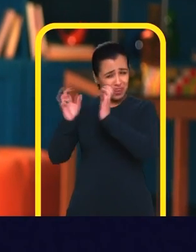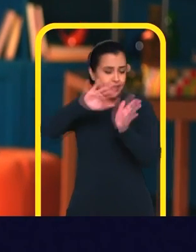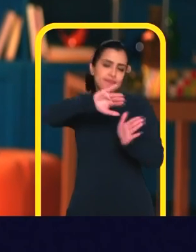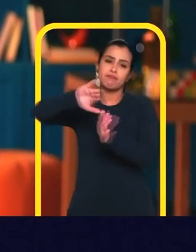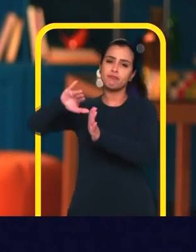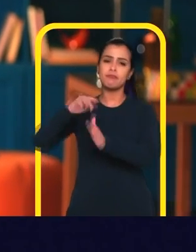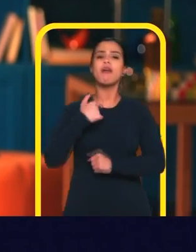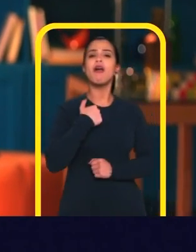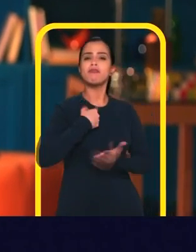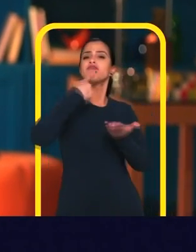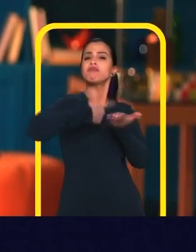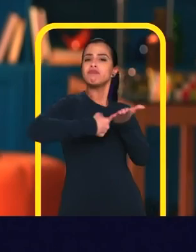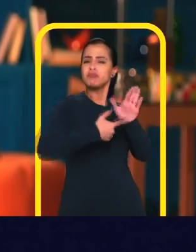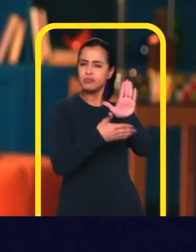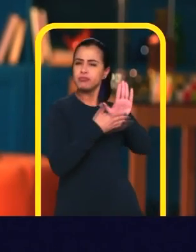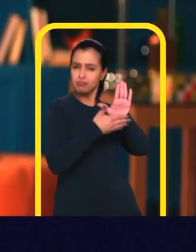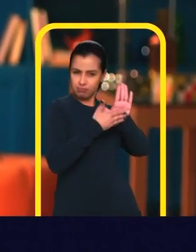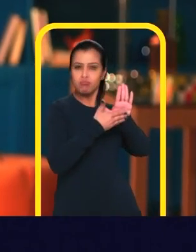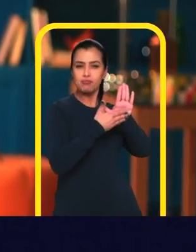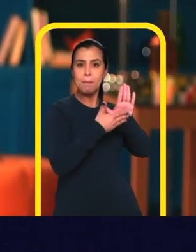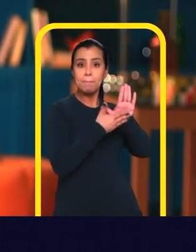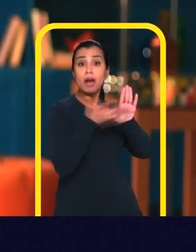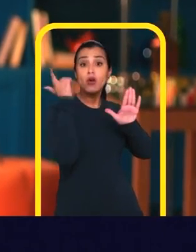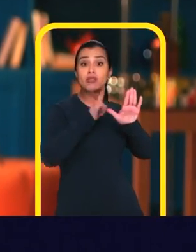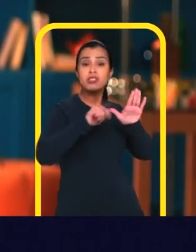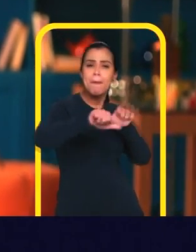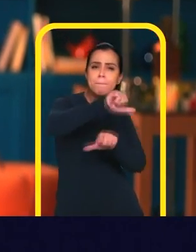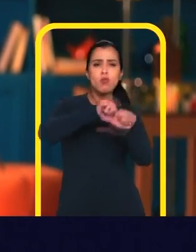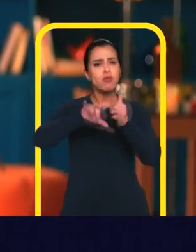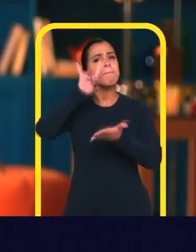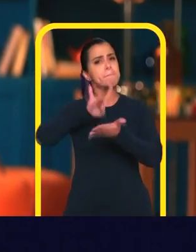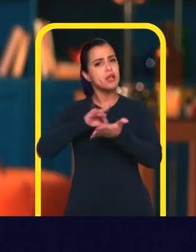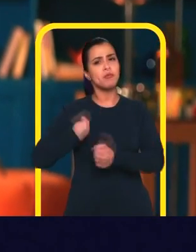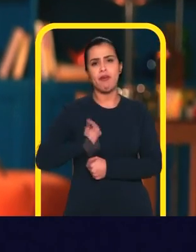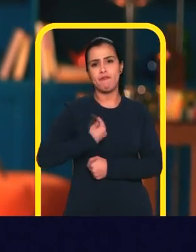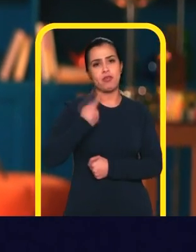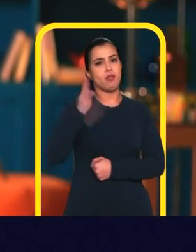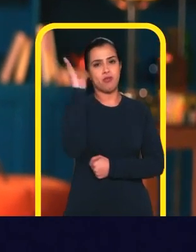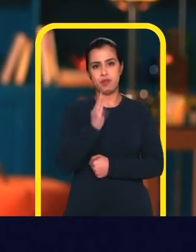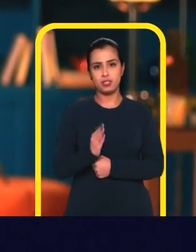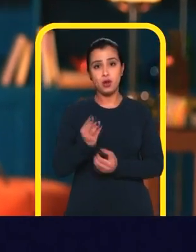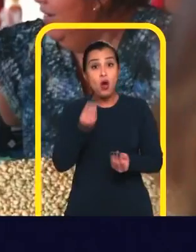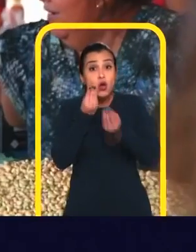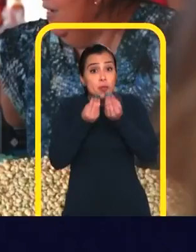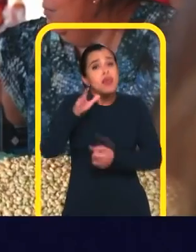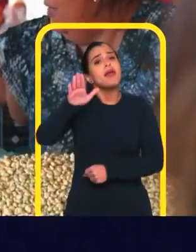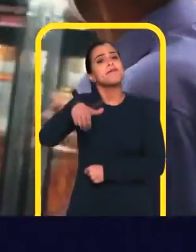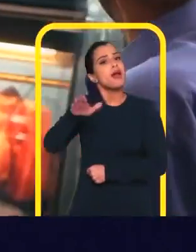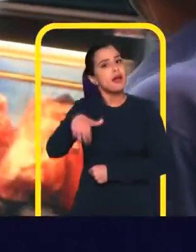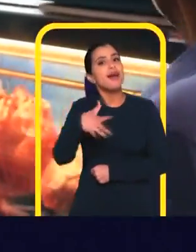Enquanto eles brigam Eu assumo um compromisso pela verdade Pelas propostas que mudam para valer a vida dos brasileiros